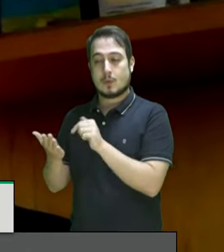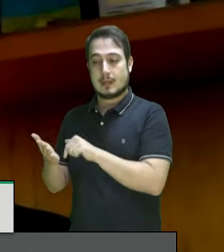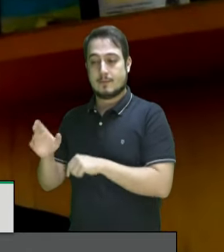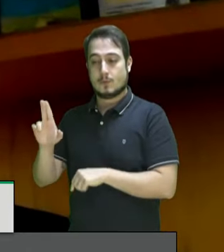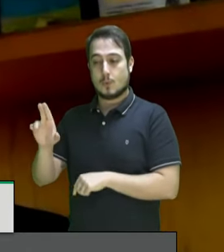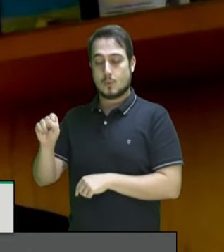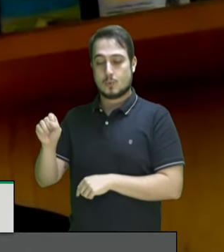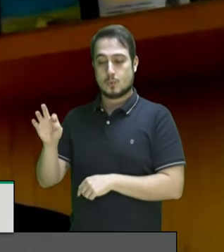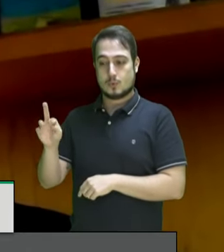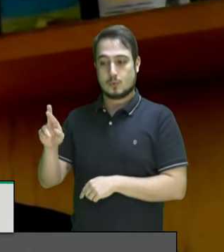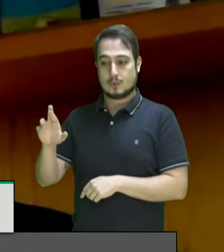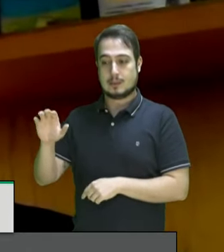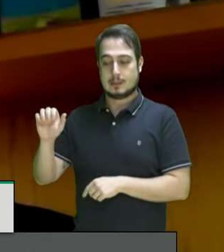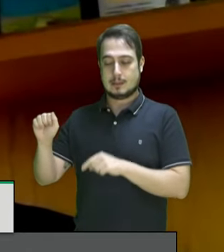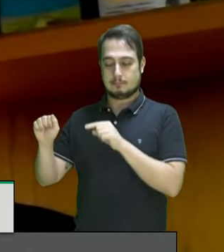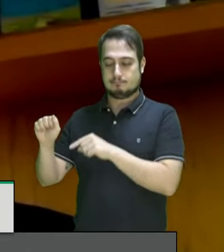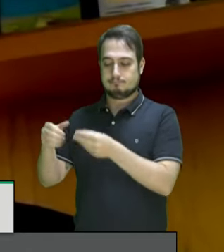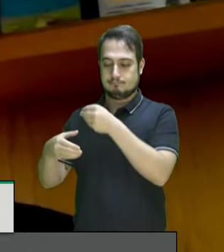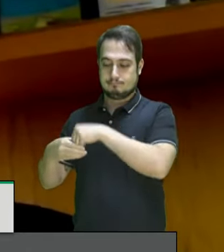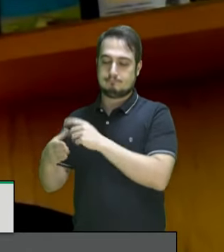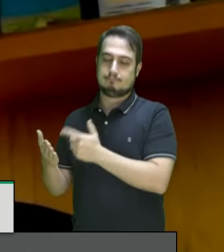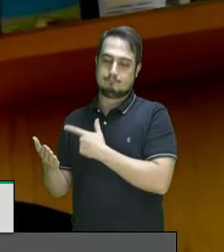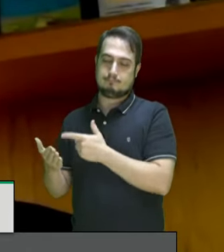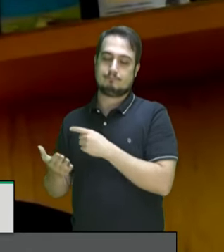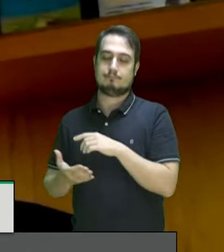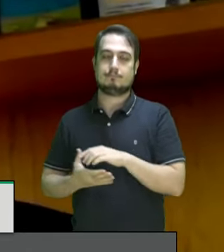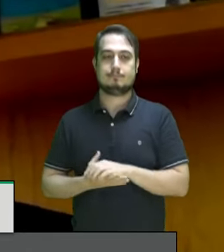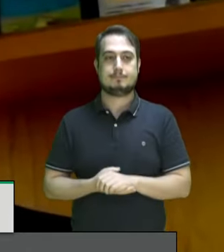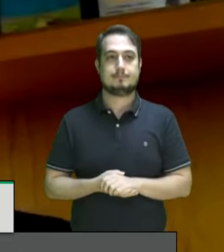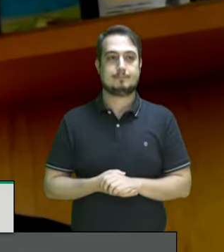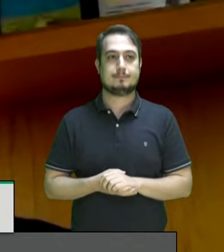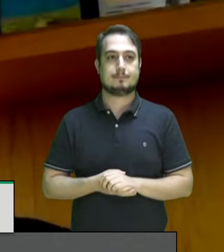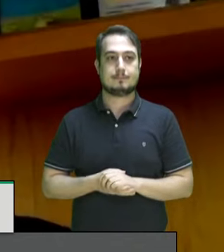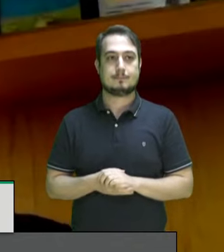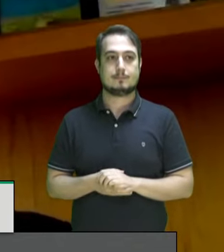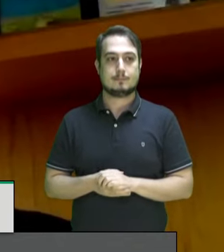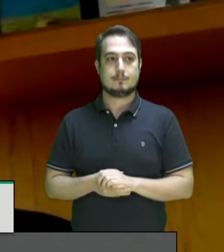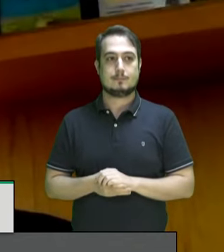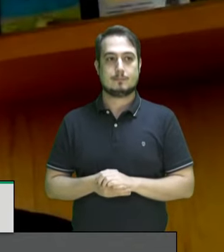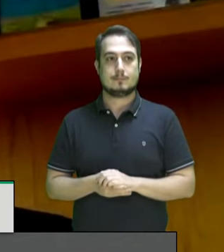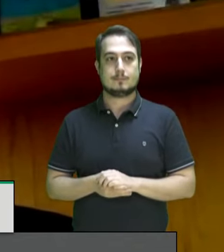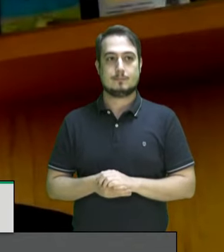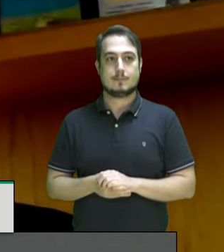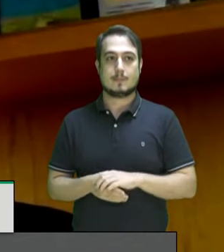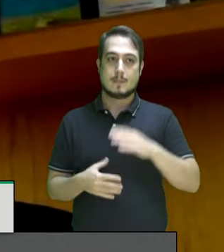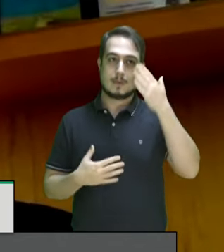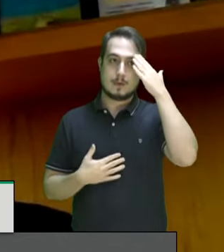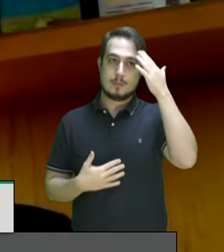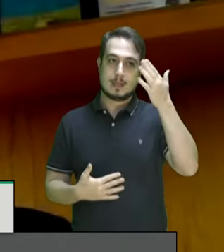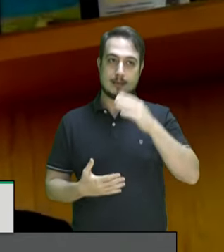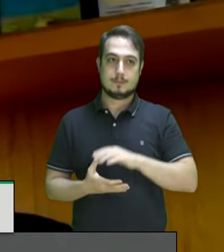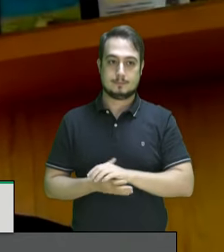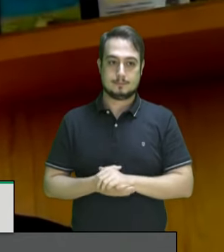Ustra que coloca isso no seu livro A Verdade Sufocada. Muito obrigado.